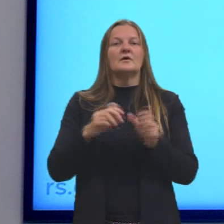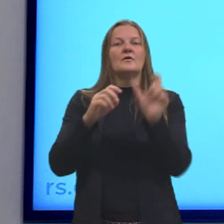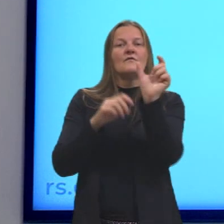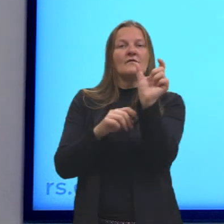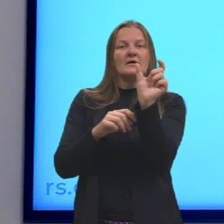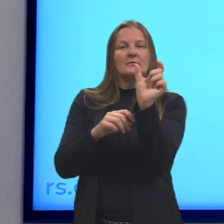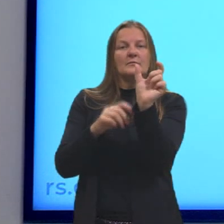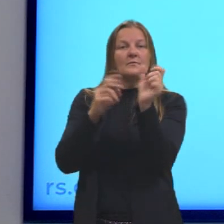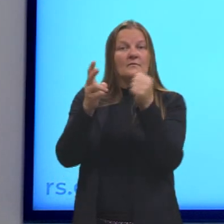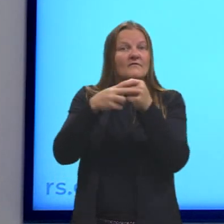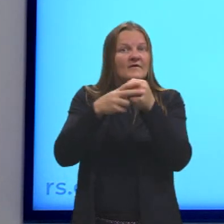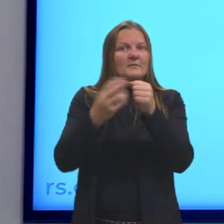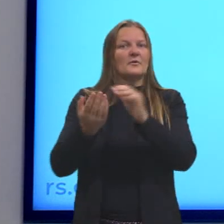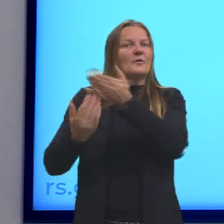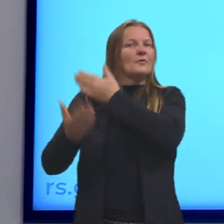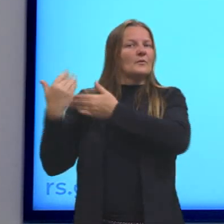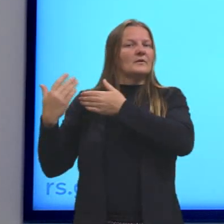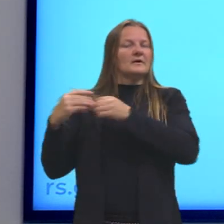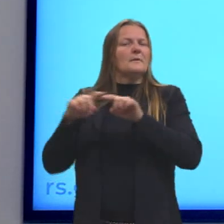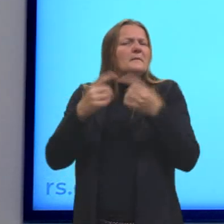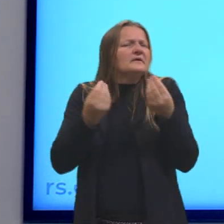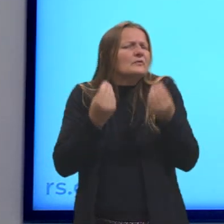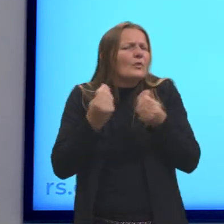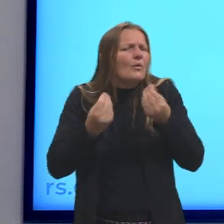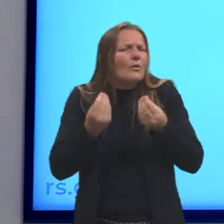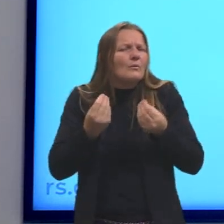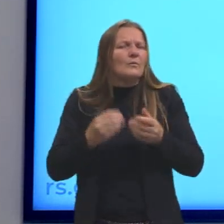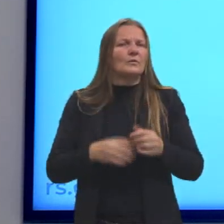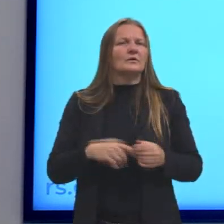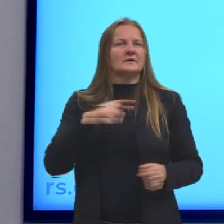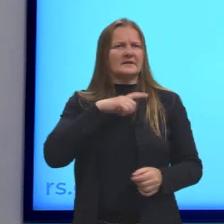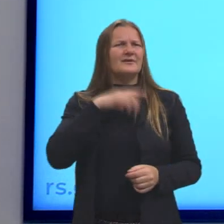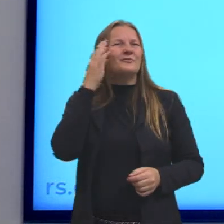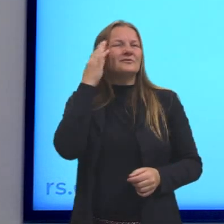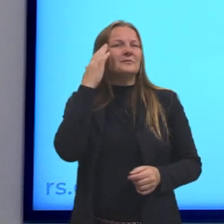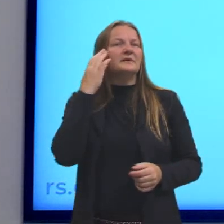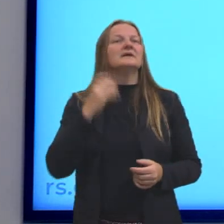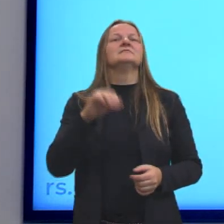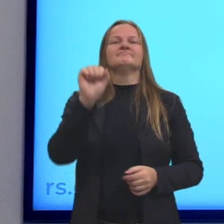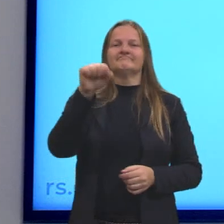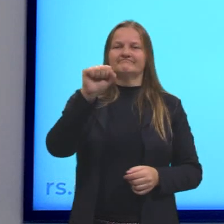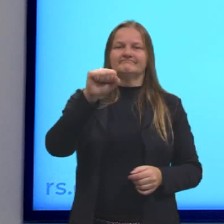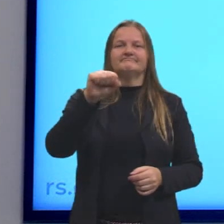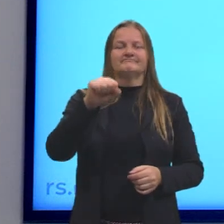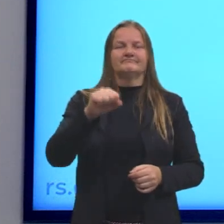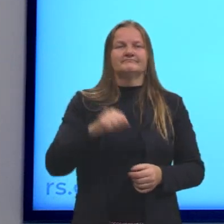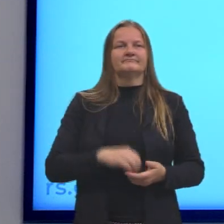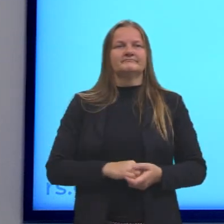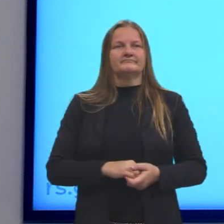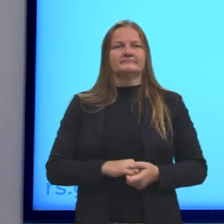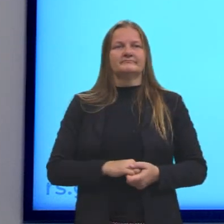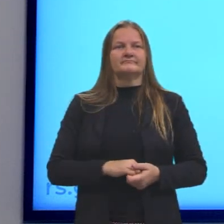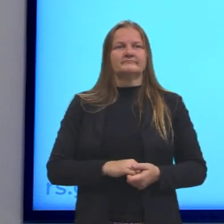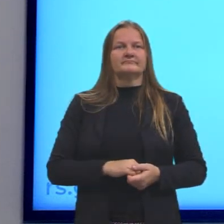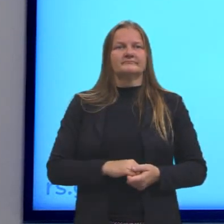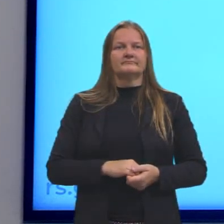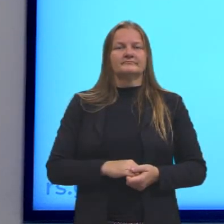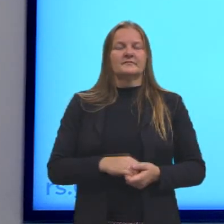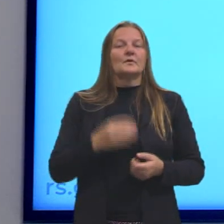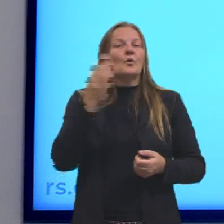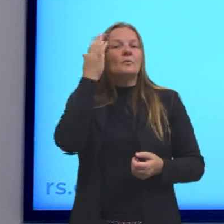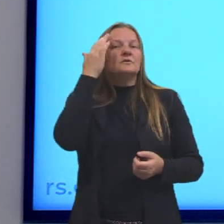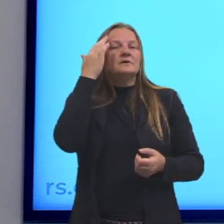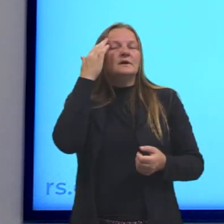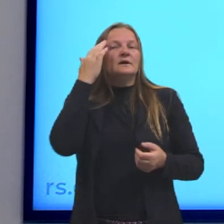passado. Mas, Márcia, isso aqui, eu tenho como saber se ele é assim sempre? Se ele vai,